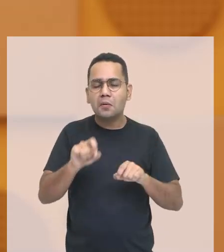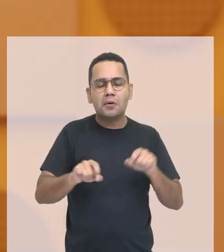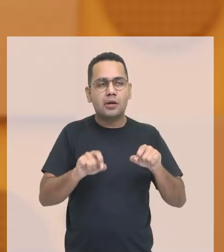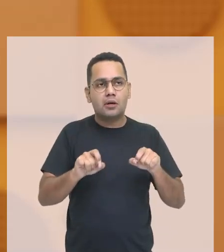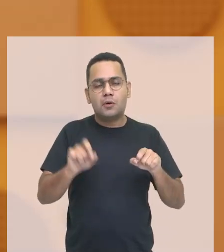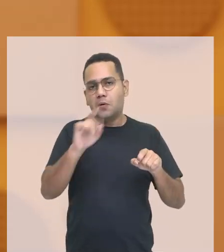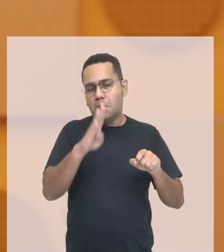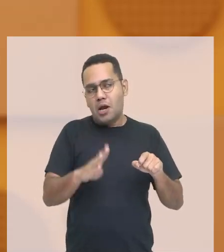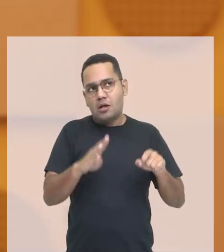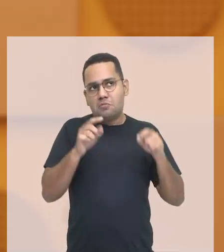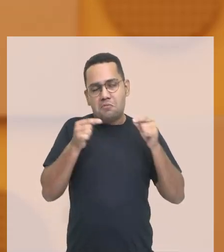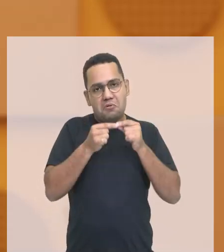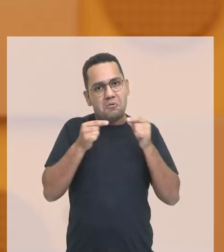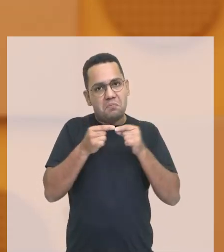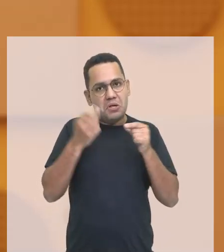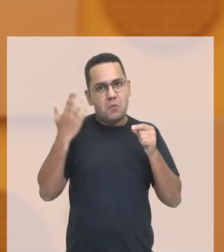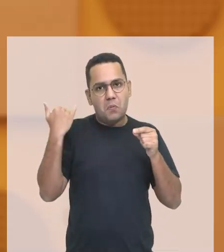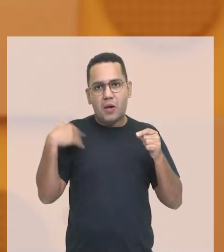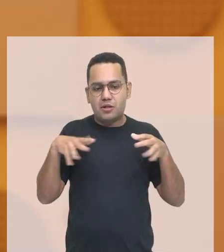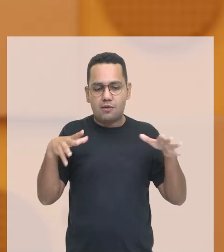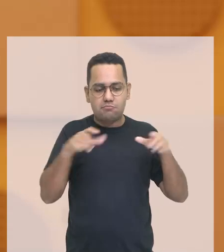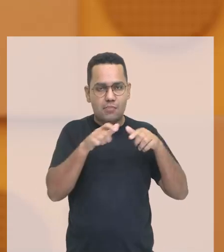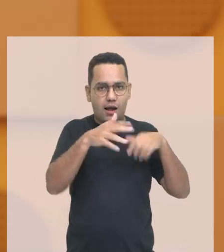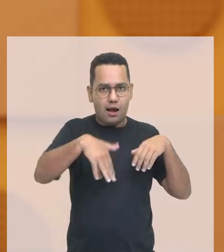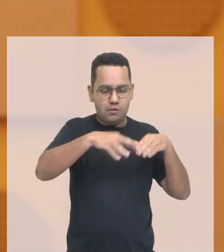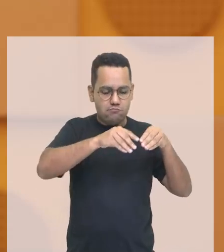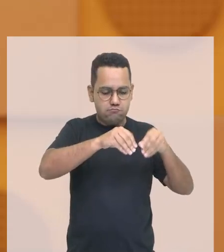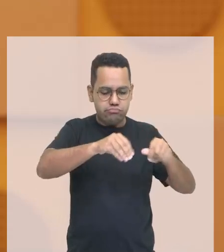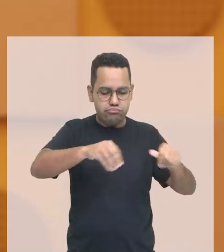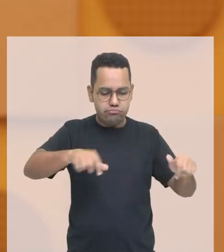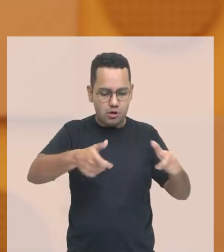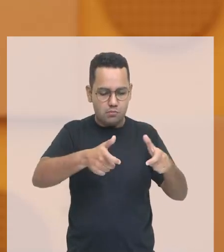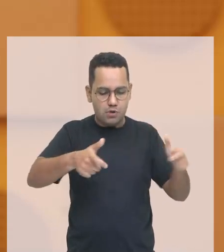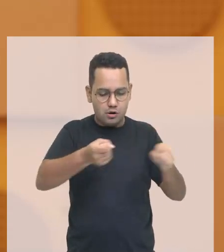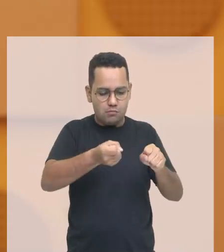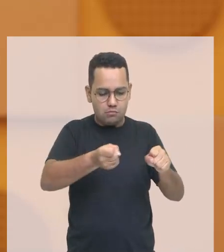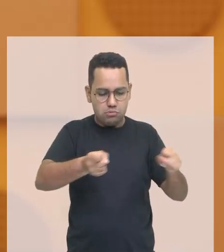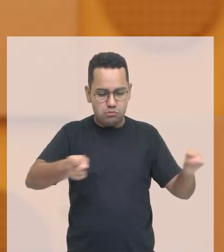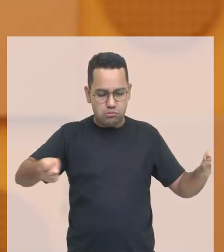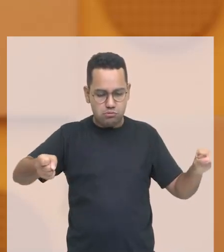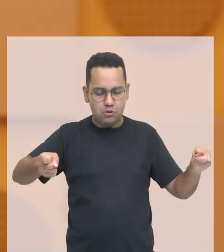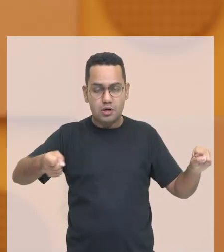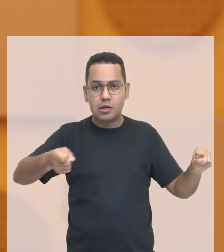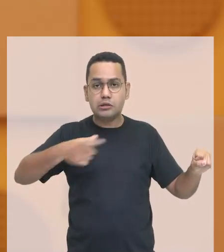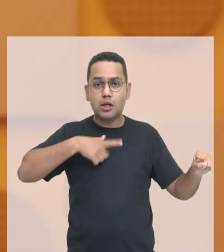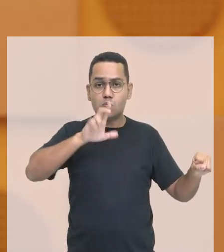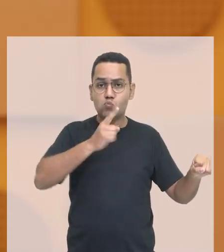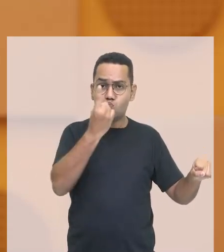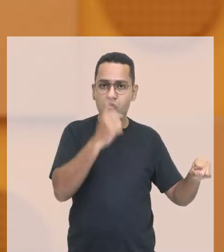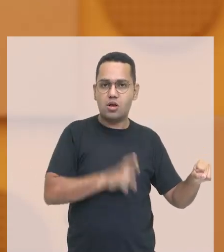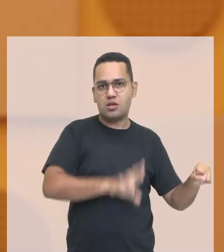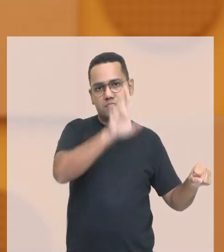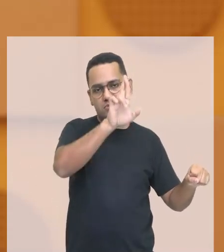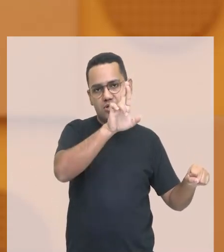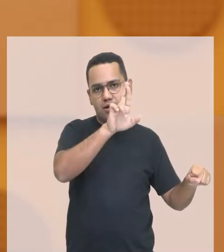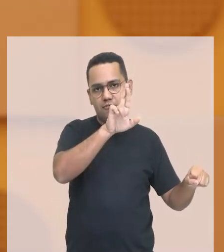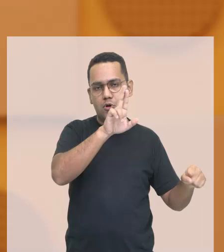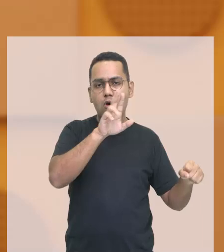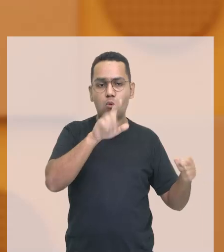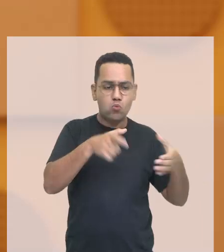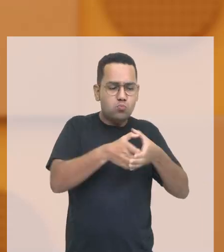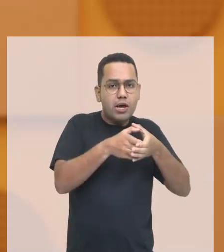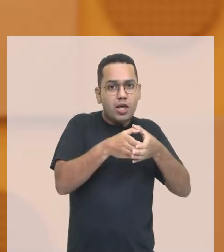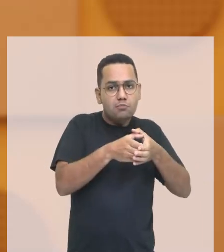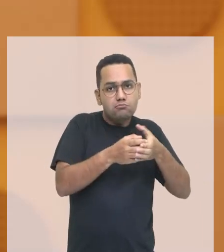ou seja grandes extensões territoriais ainda estão nas mãos de poucas pessoas e muitas pessoas